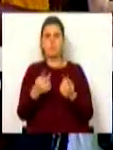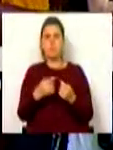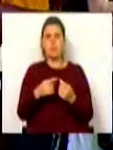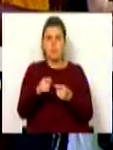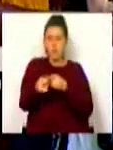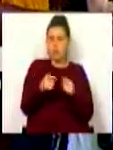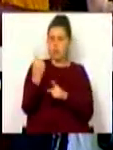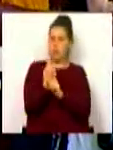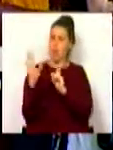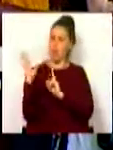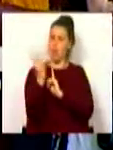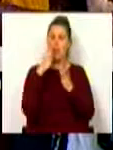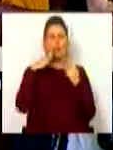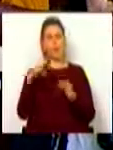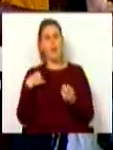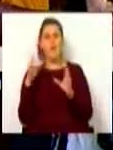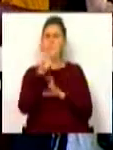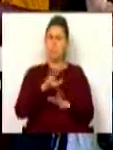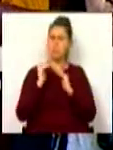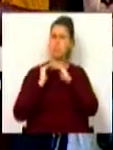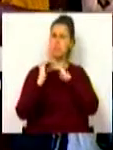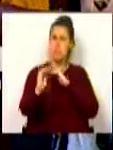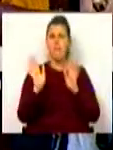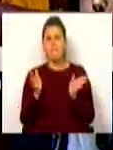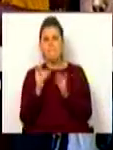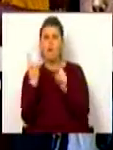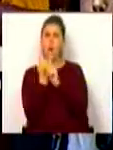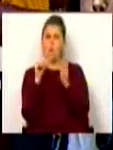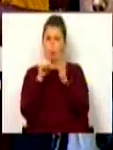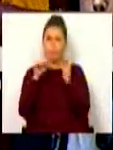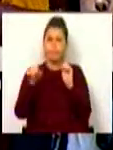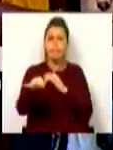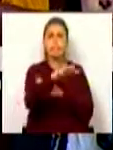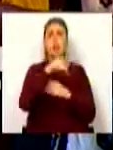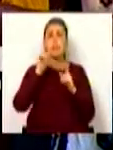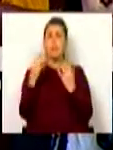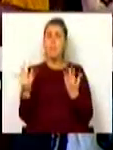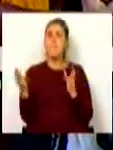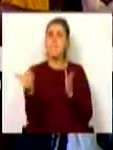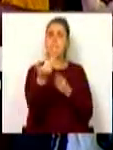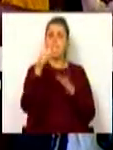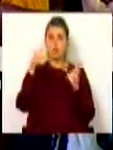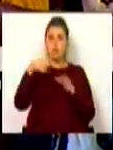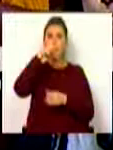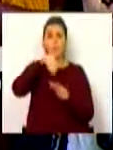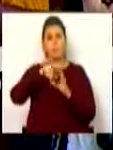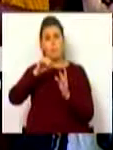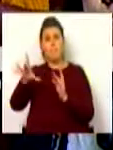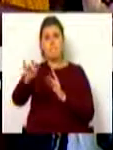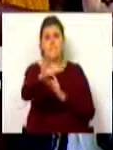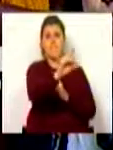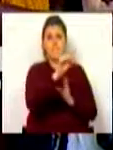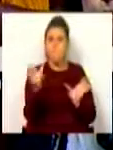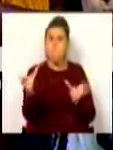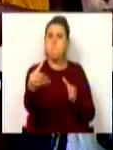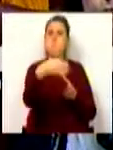Gerir os recursos naturais de forma sustentável, promover um sistema urbano policêntrico, promover a inclusão e valorizar a diversidade territorial, que é